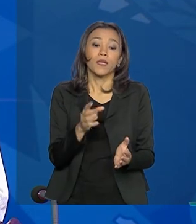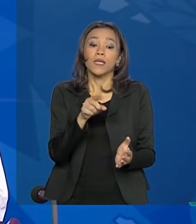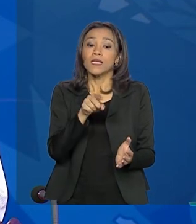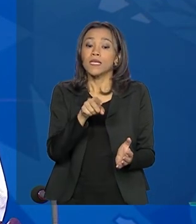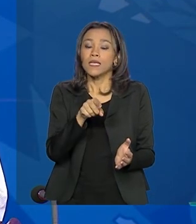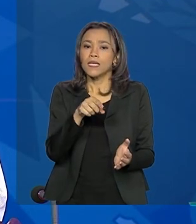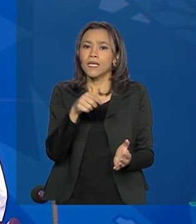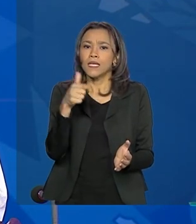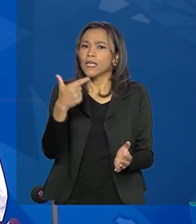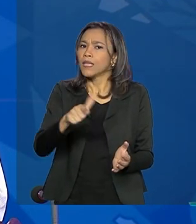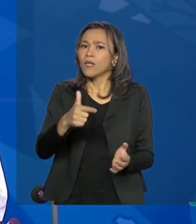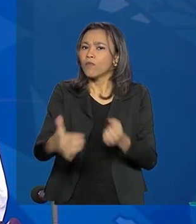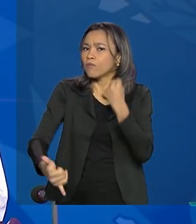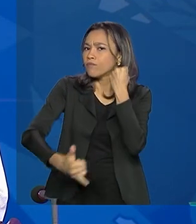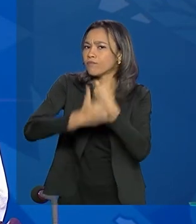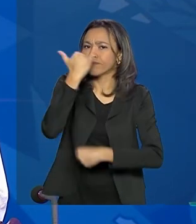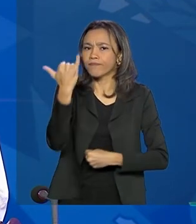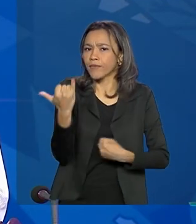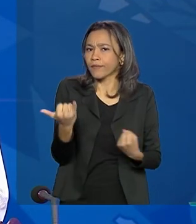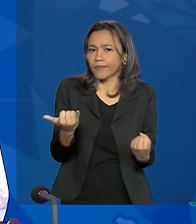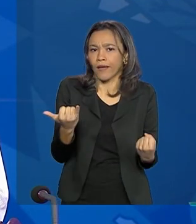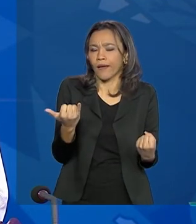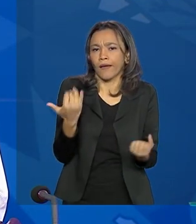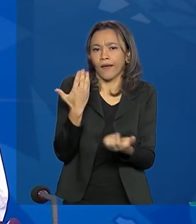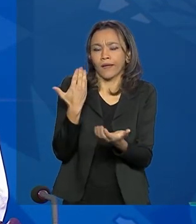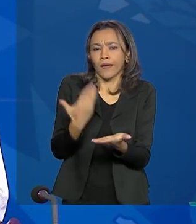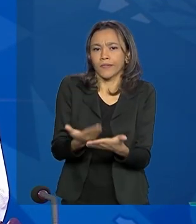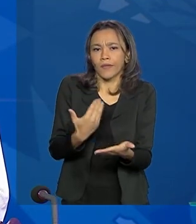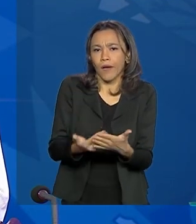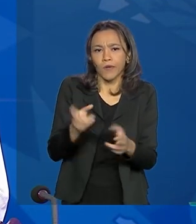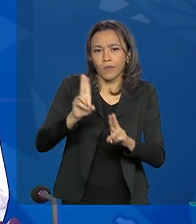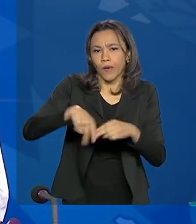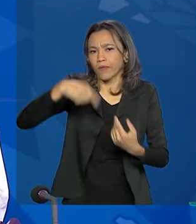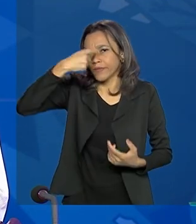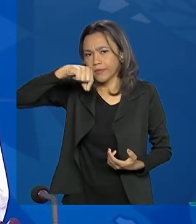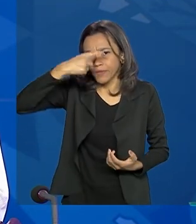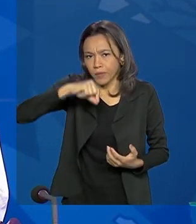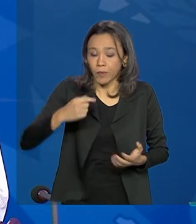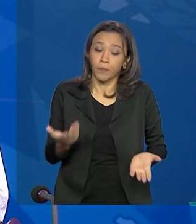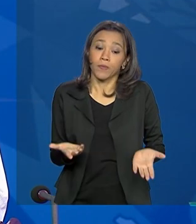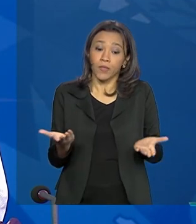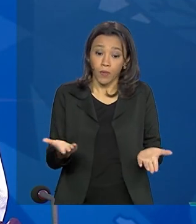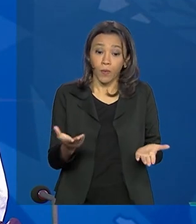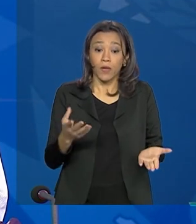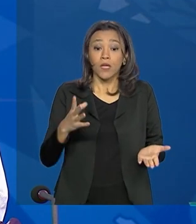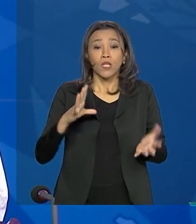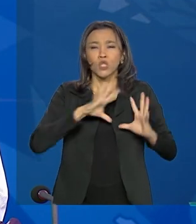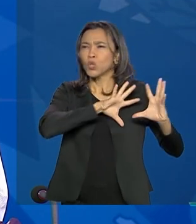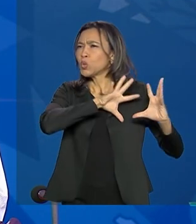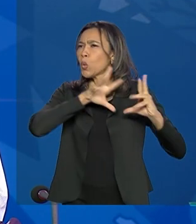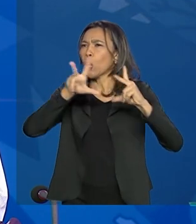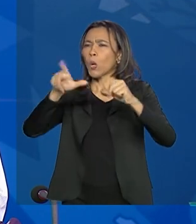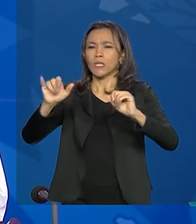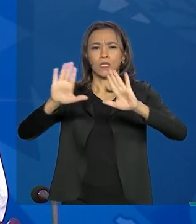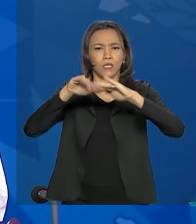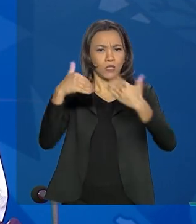não ter faltas aulas por gripe dos professores. Como nós estamos com todas as escolas